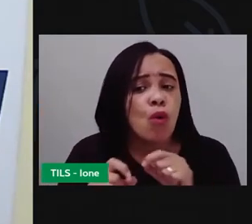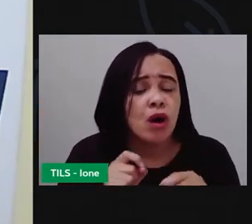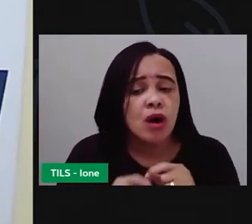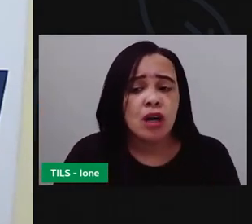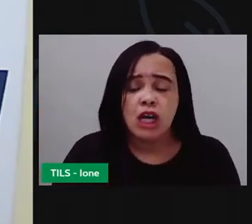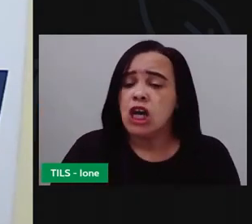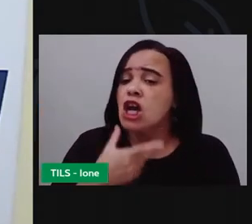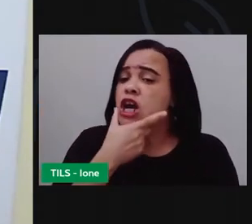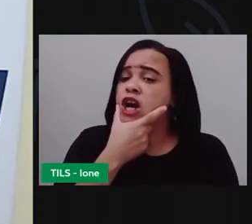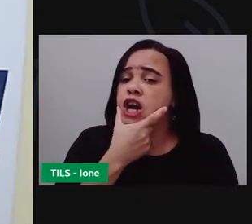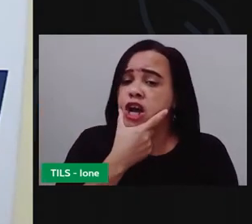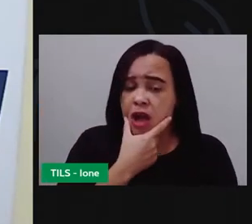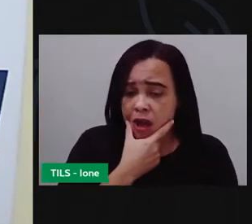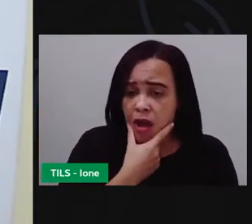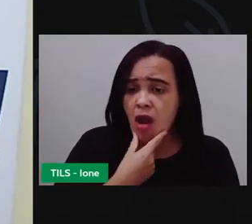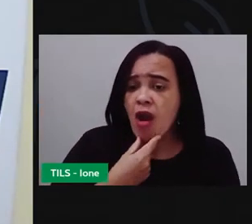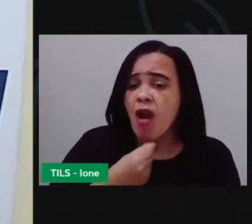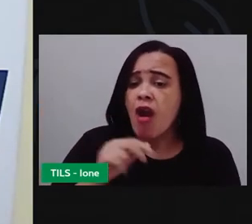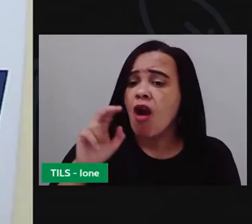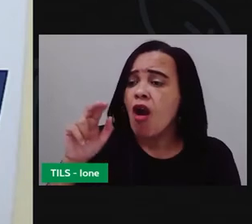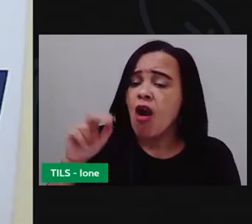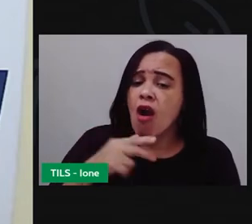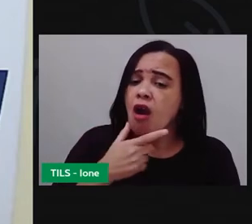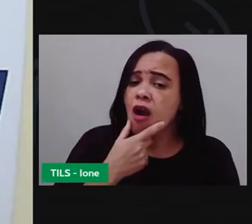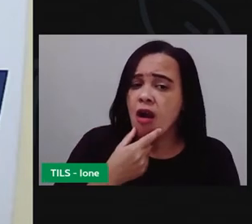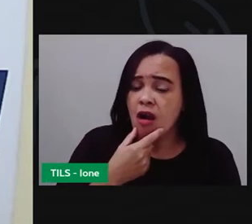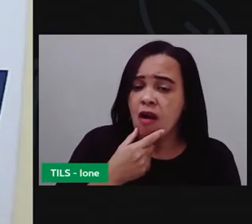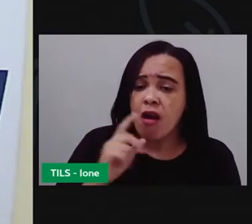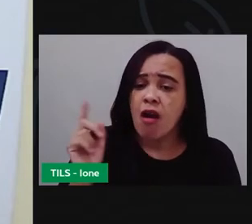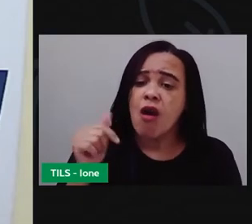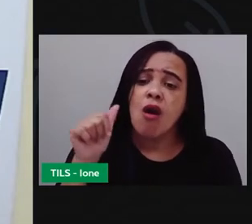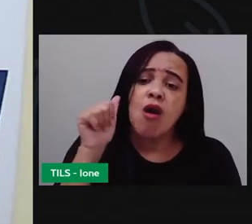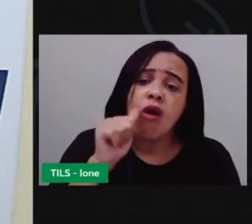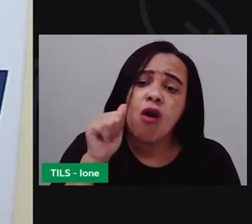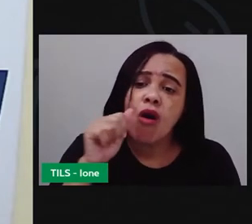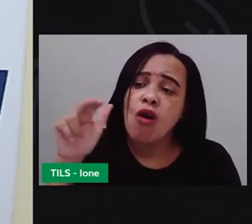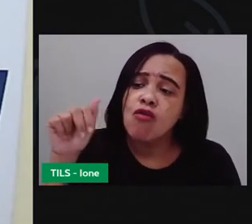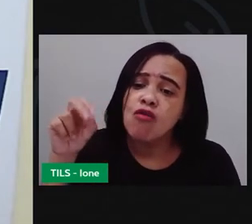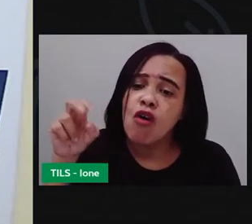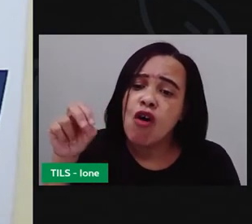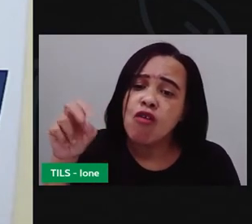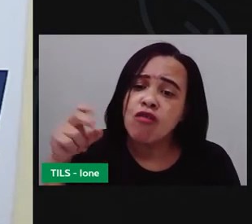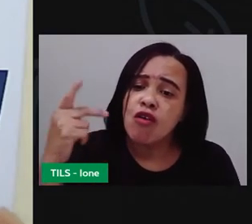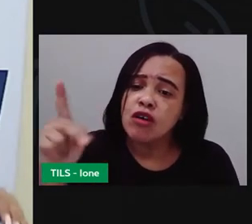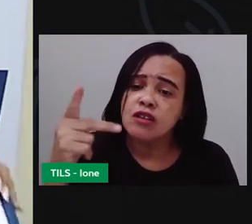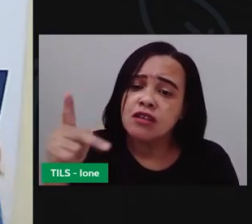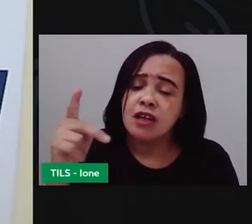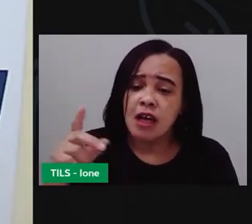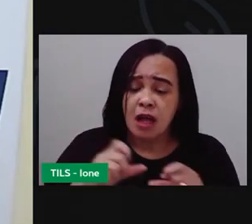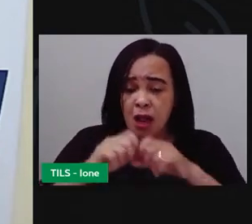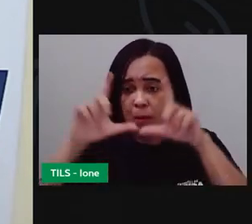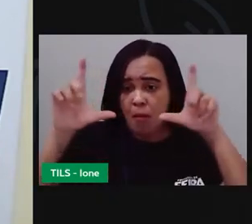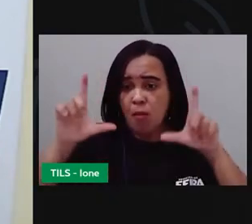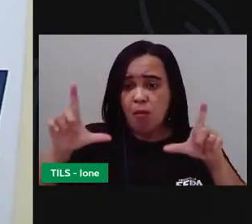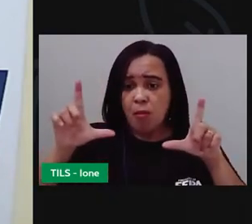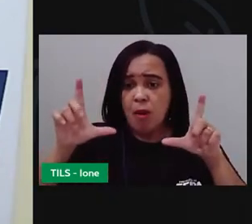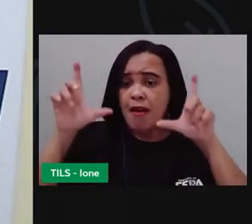preta dela. E aí, ela foi logo mostrando um porta-retrato